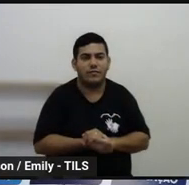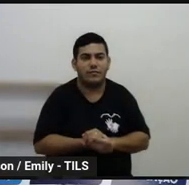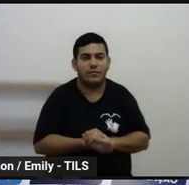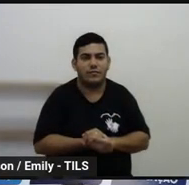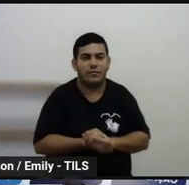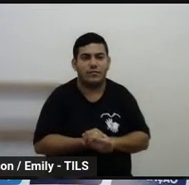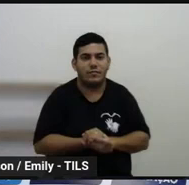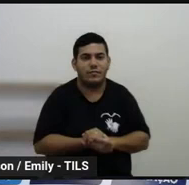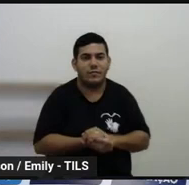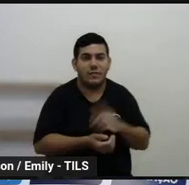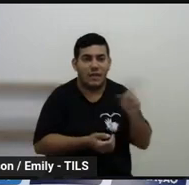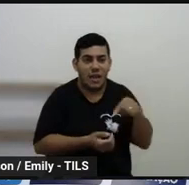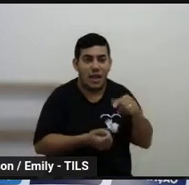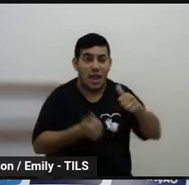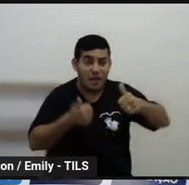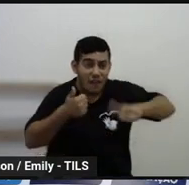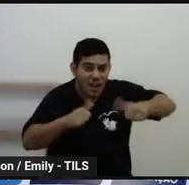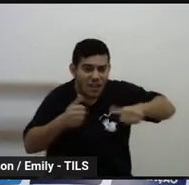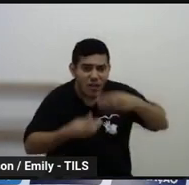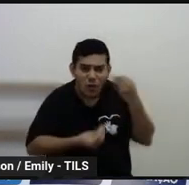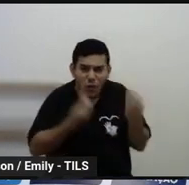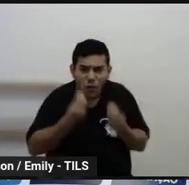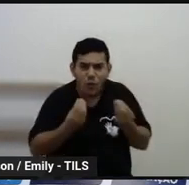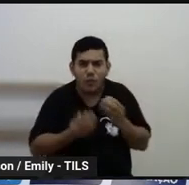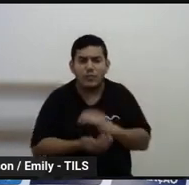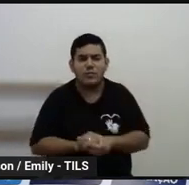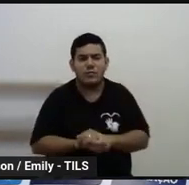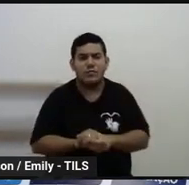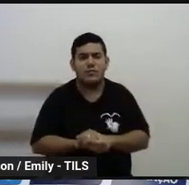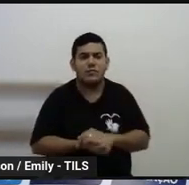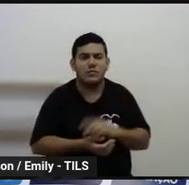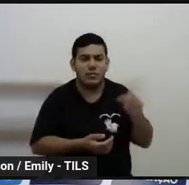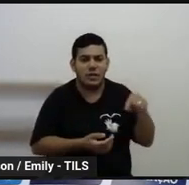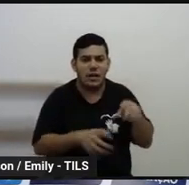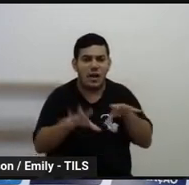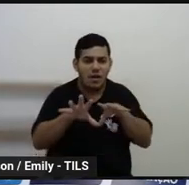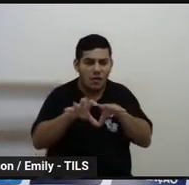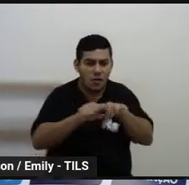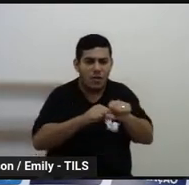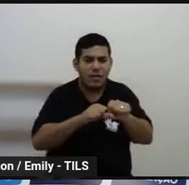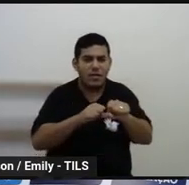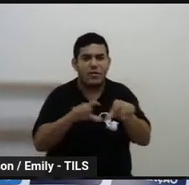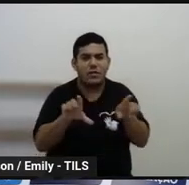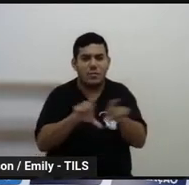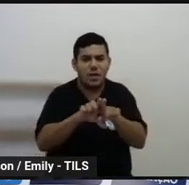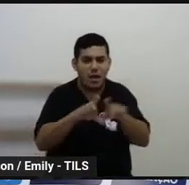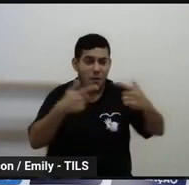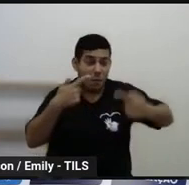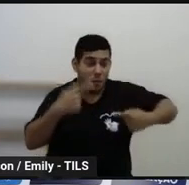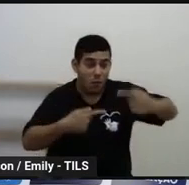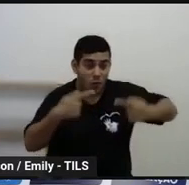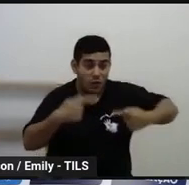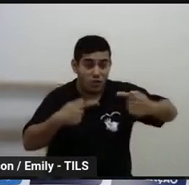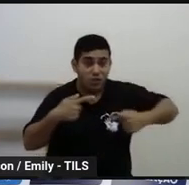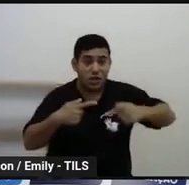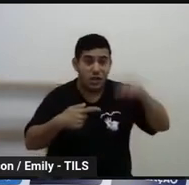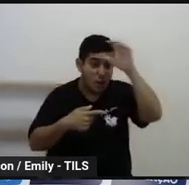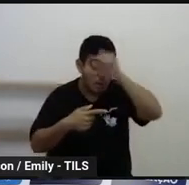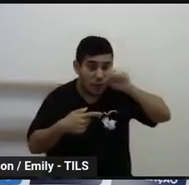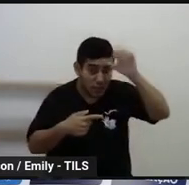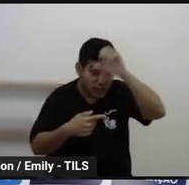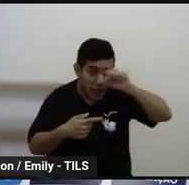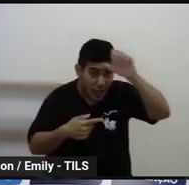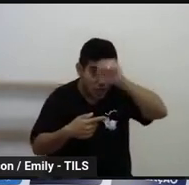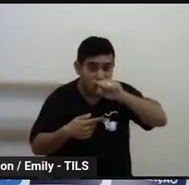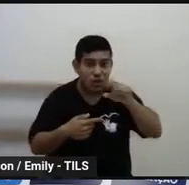Então, a avaliação é a formulação da política mesmo com foco na aprendizagem e